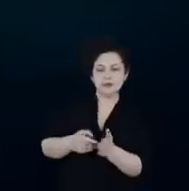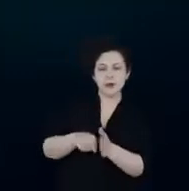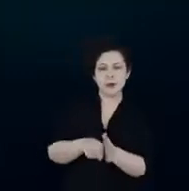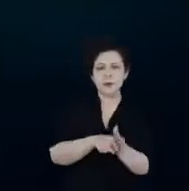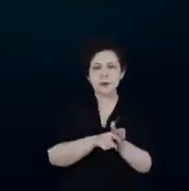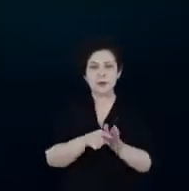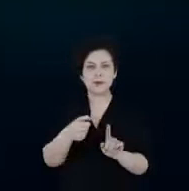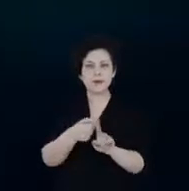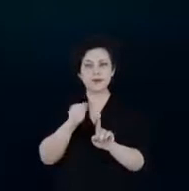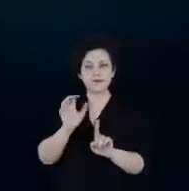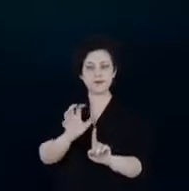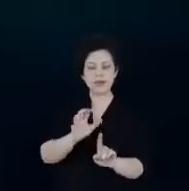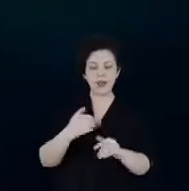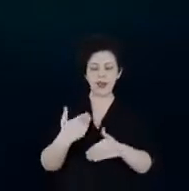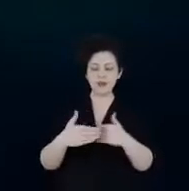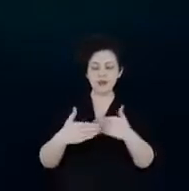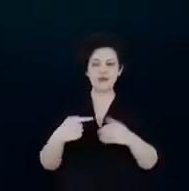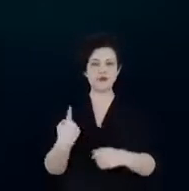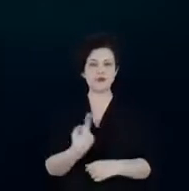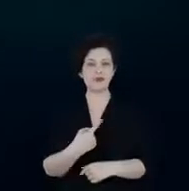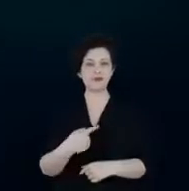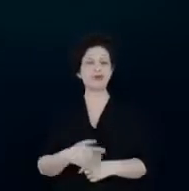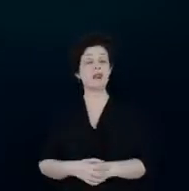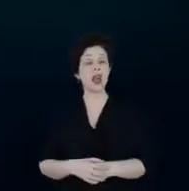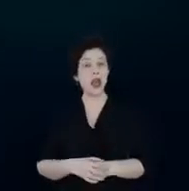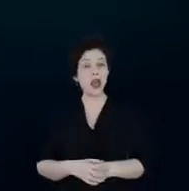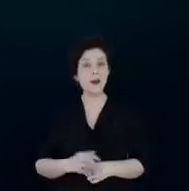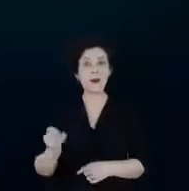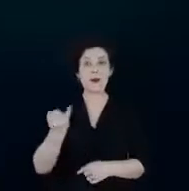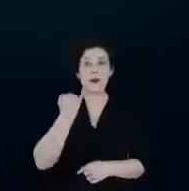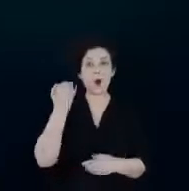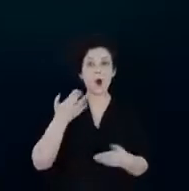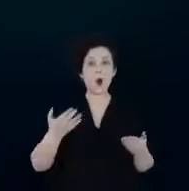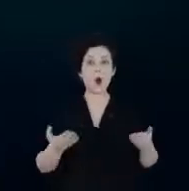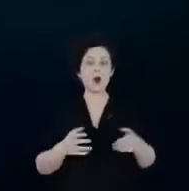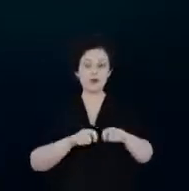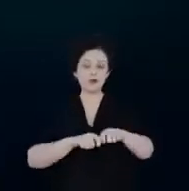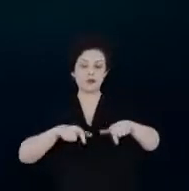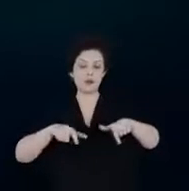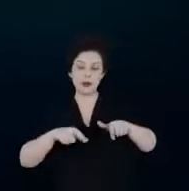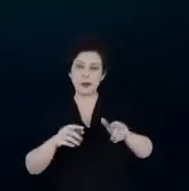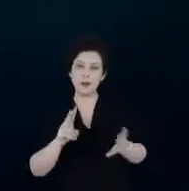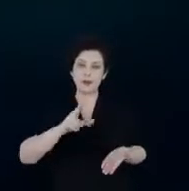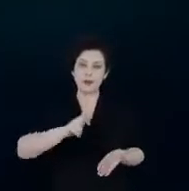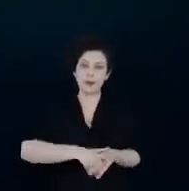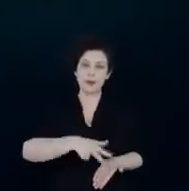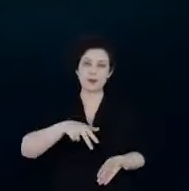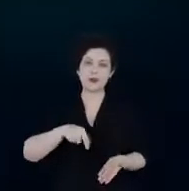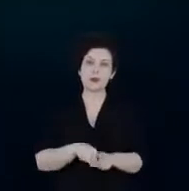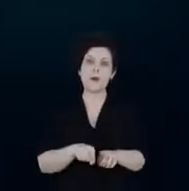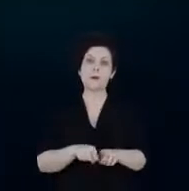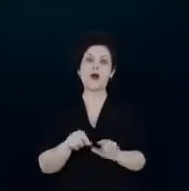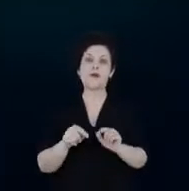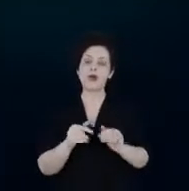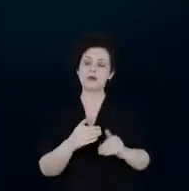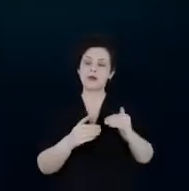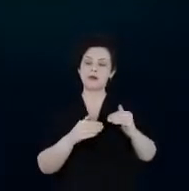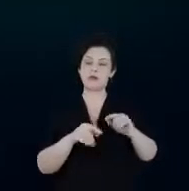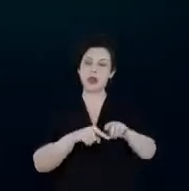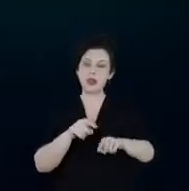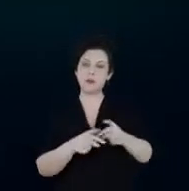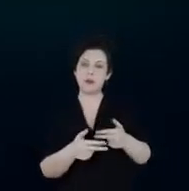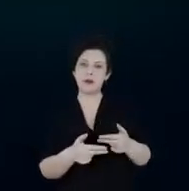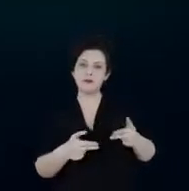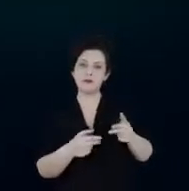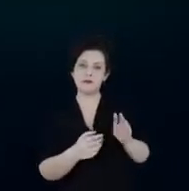desenvolve, fundamentais hoje, quando a gente fala de certificação, quando a gente fala de desenvolvimento de equipamentos com o selo